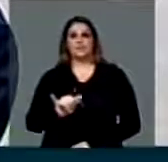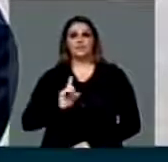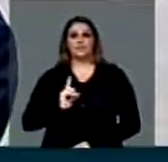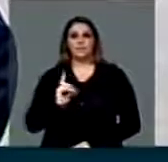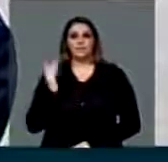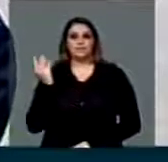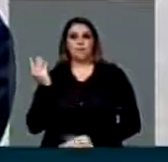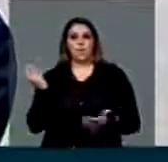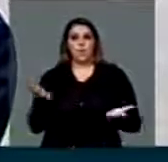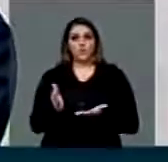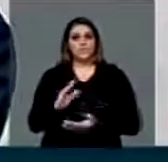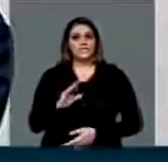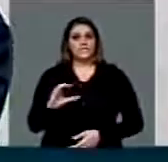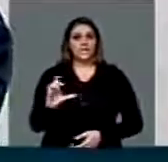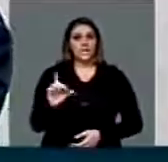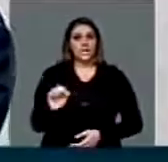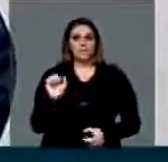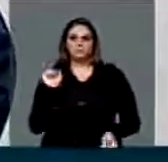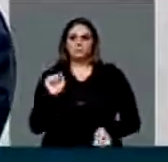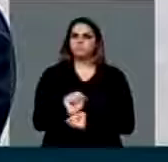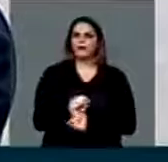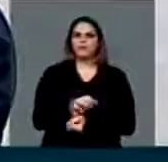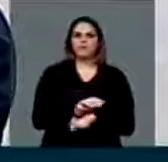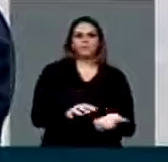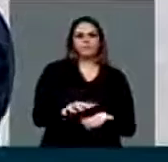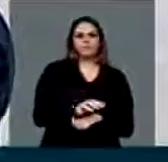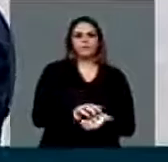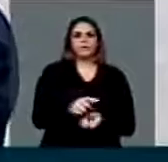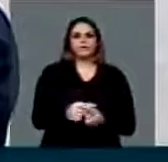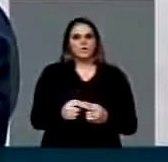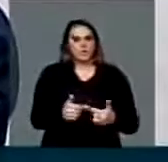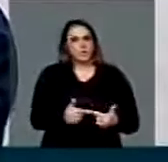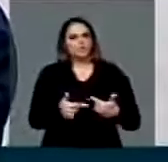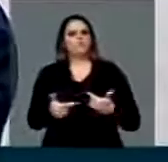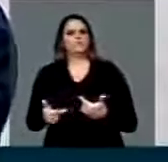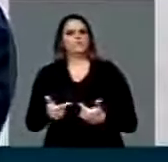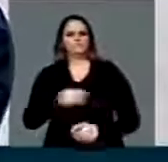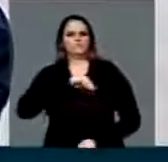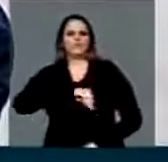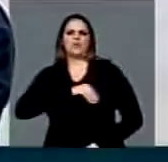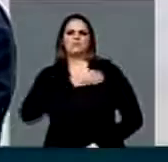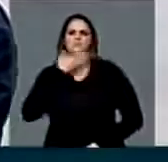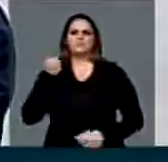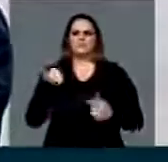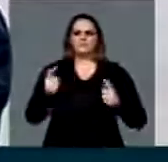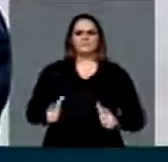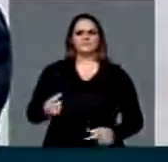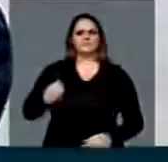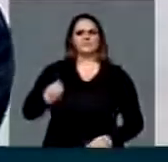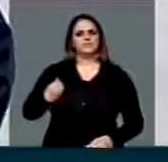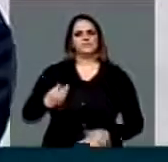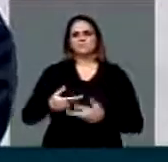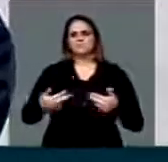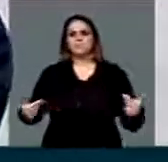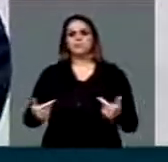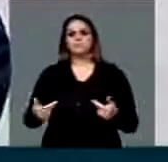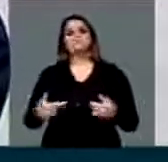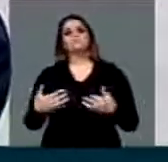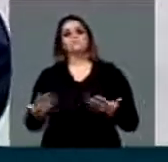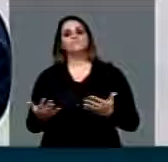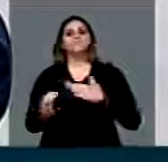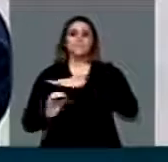paralisação, uma greve por melhores condições de salário e trabalho, uma luta antiga, que as empresas que se